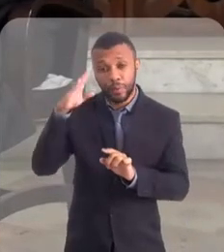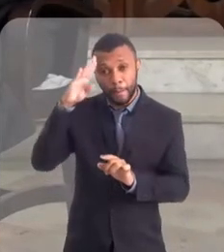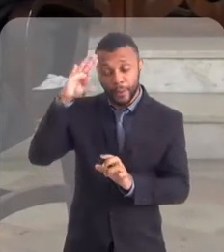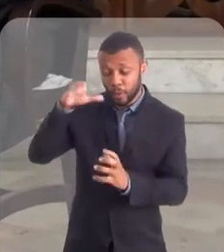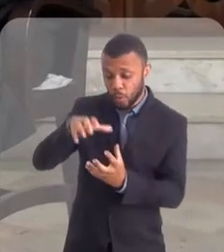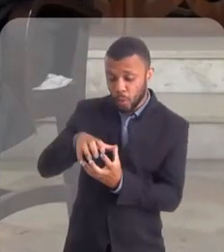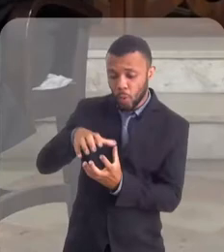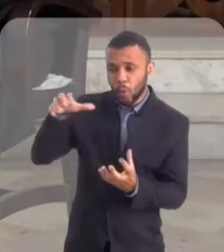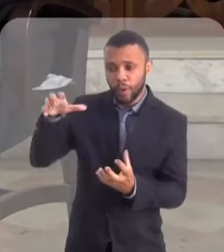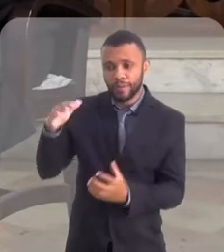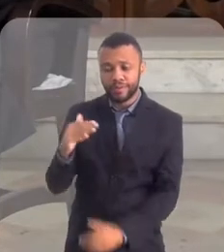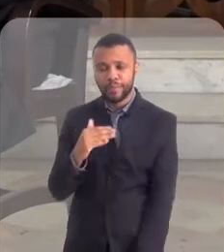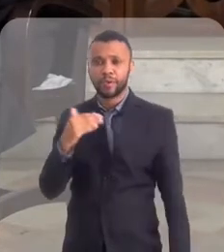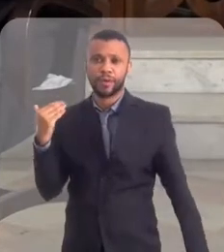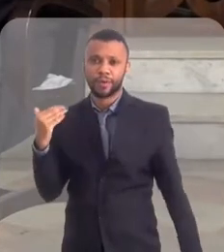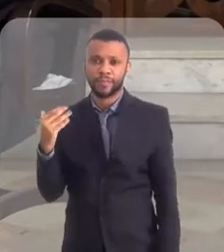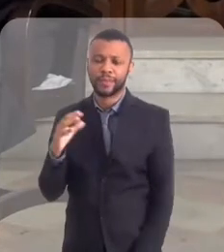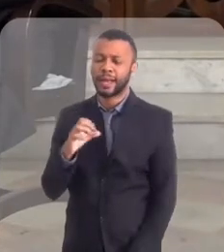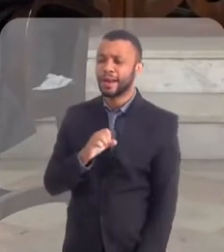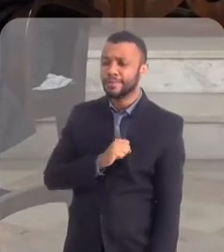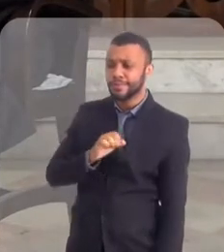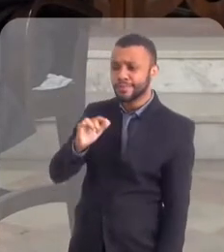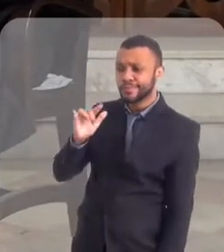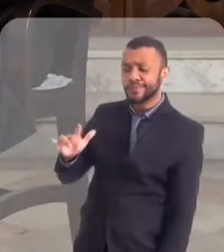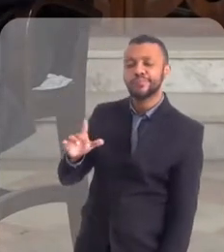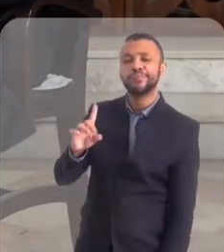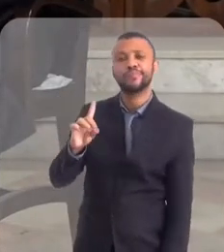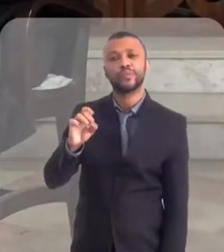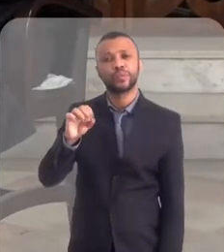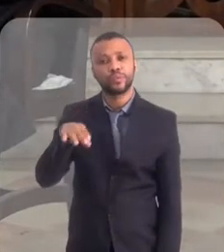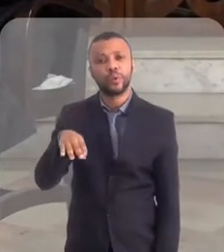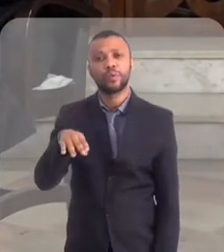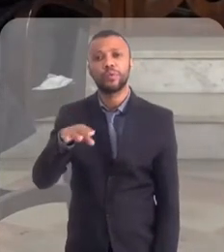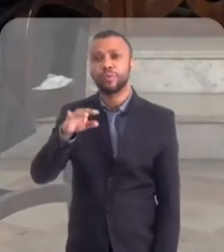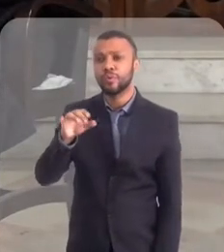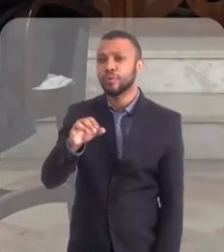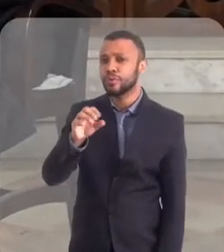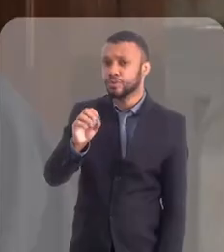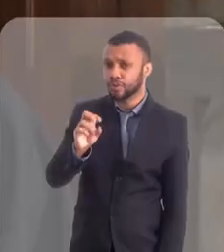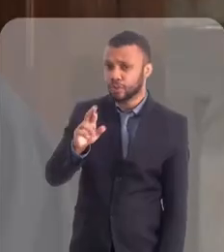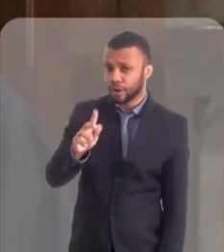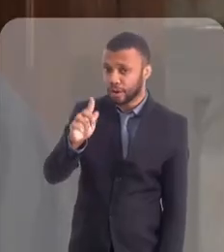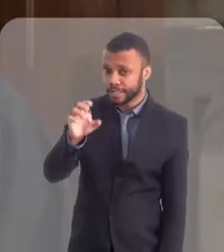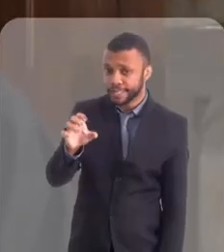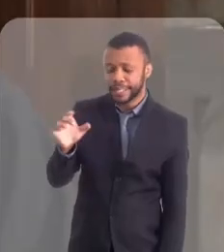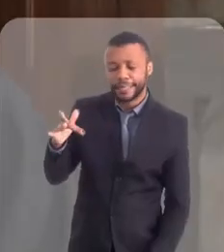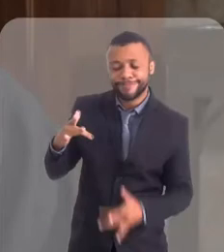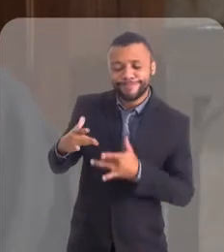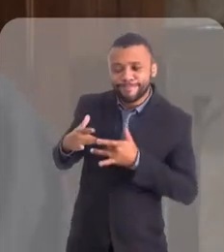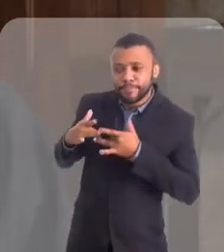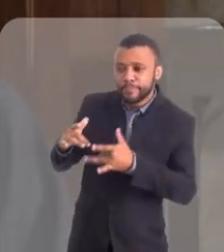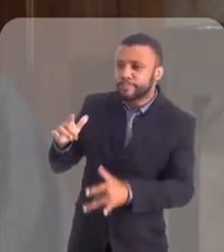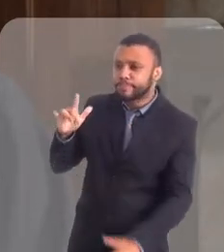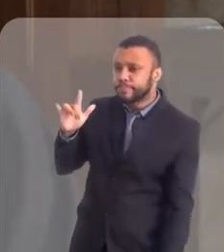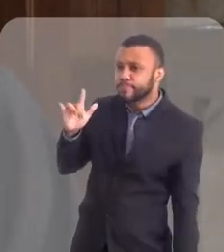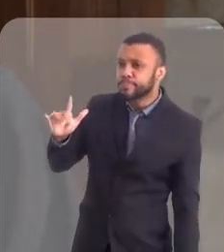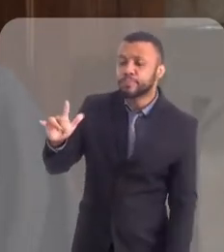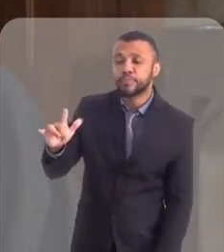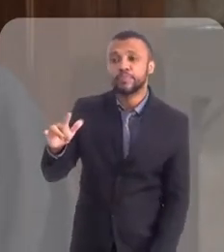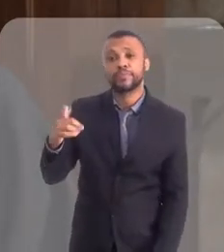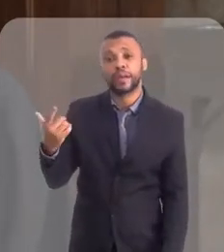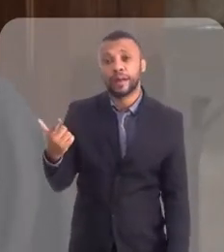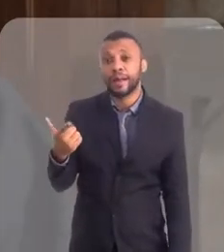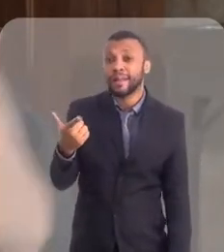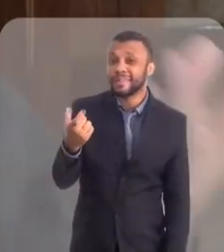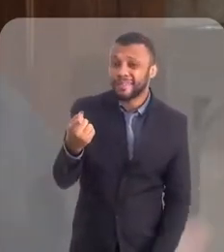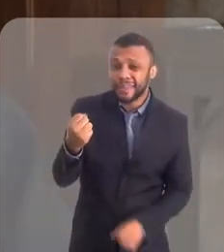lado. E as pessoas amavam e amam muito Dom Jorge, as pessoas do Rio amam muito esse homem que as acompanhou por quase